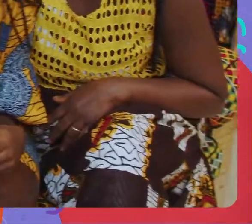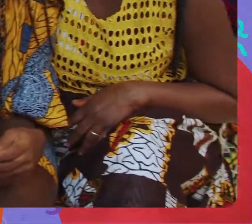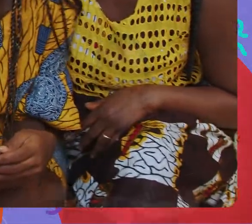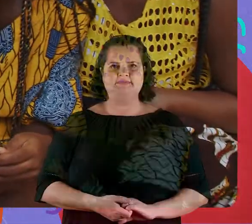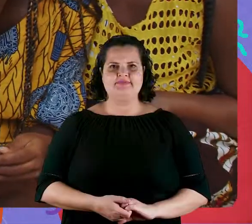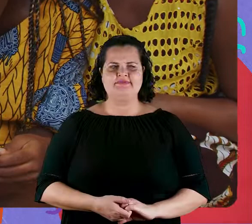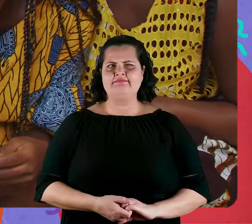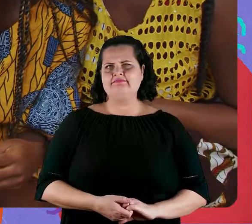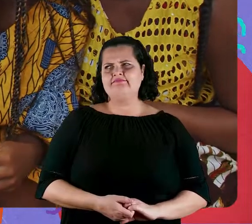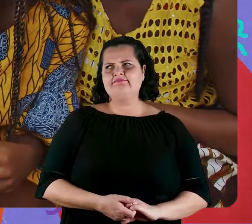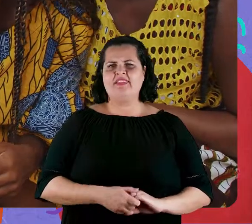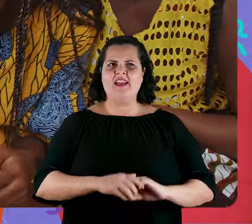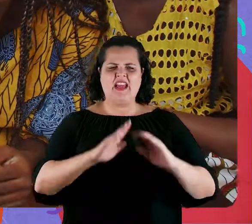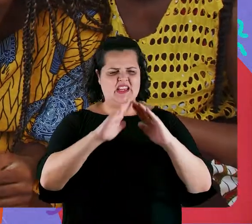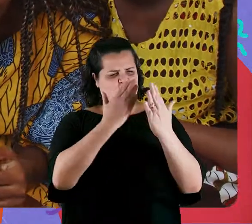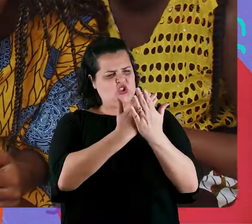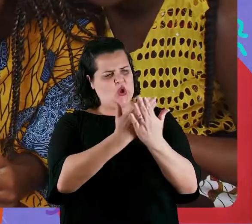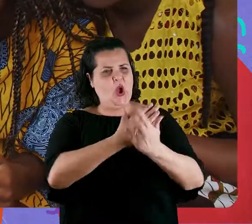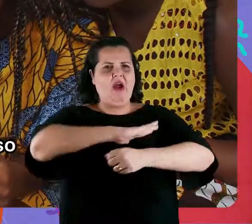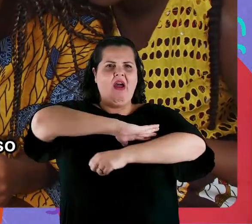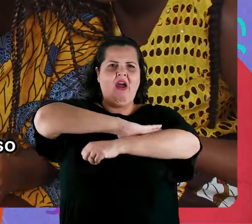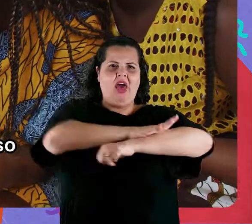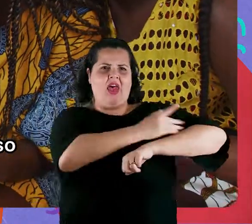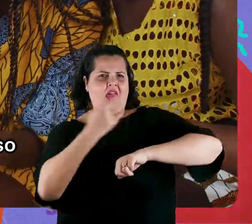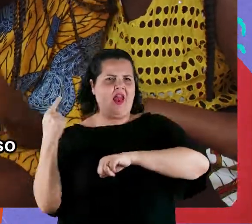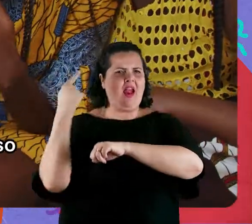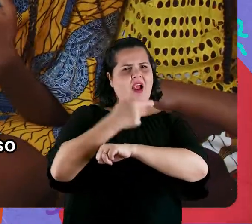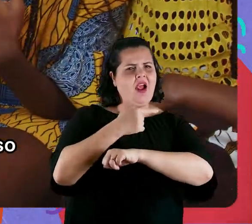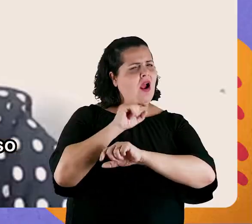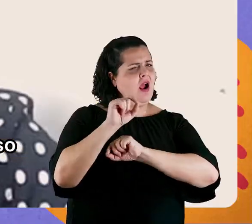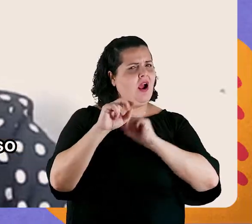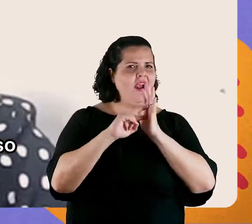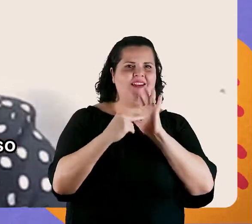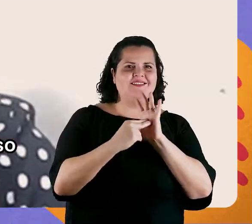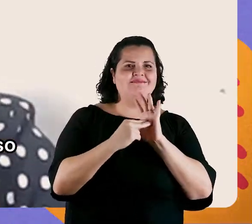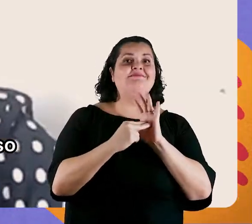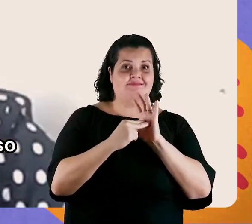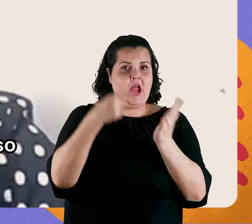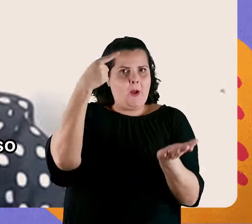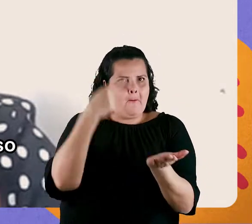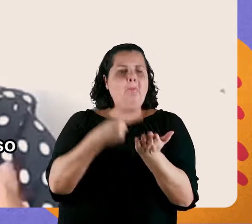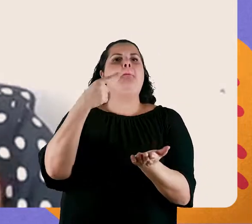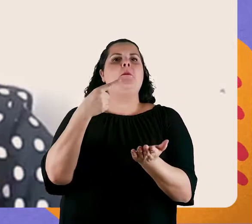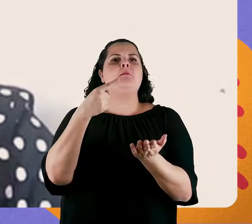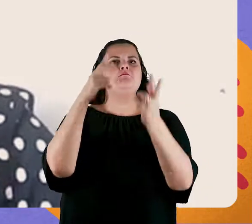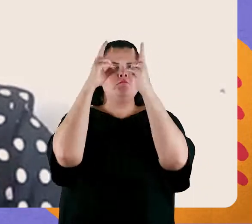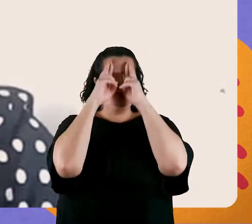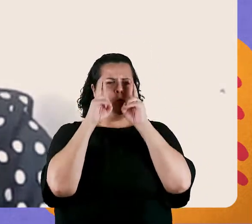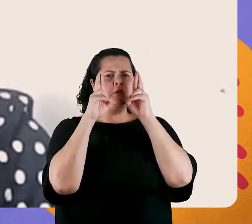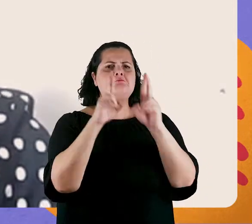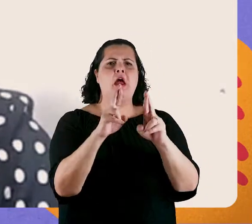O que é uma escola antirracista? É uma escola que tem um compromisso com o reconhecimento, a